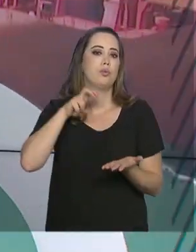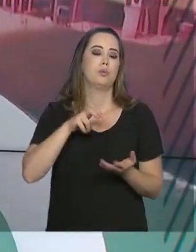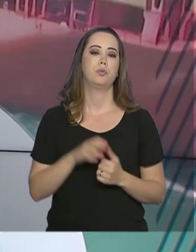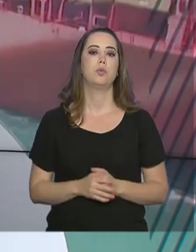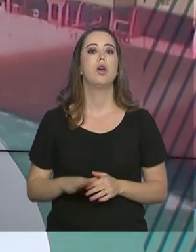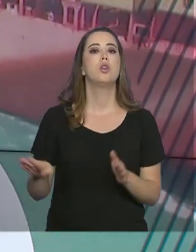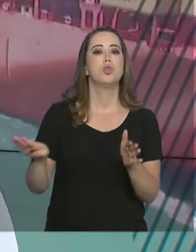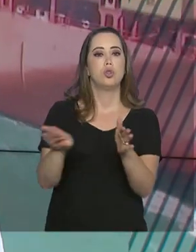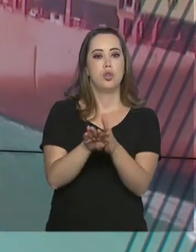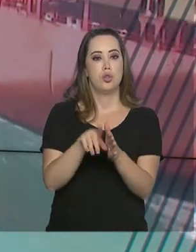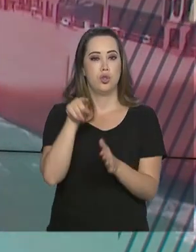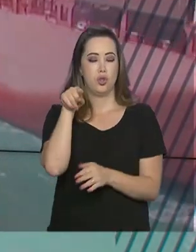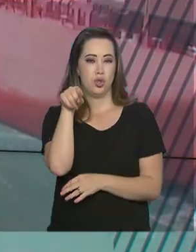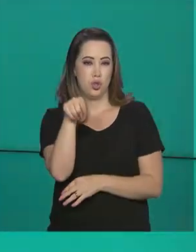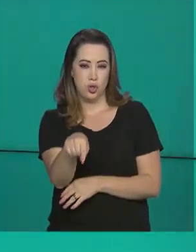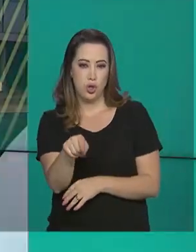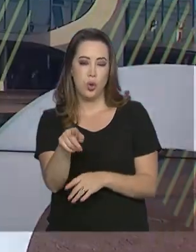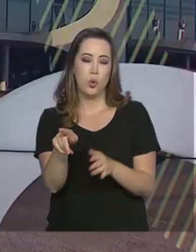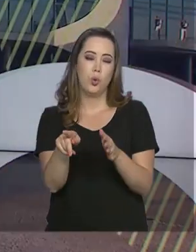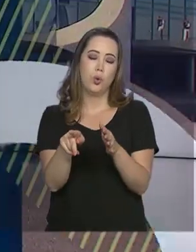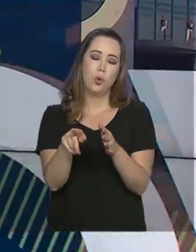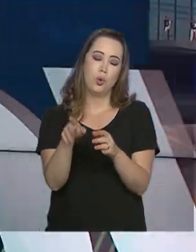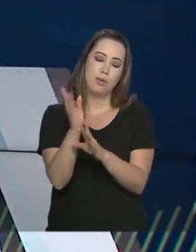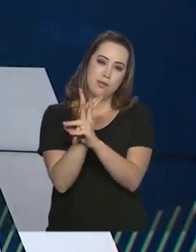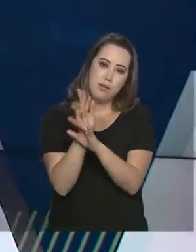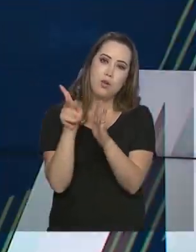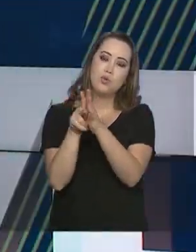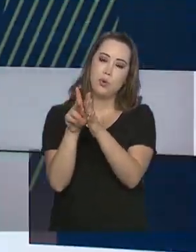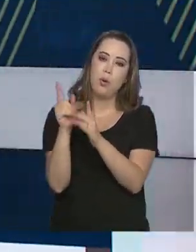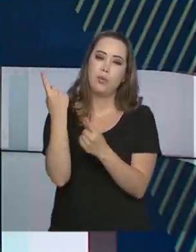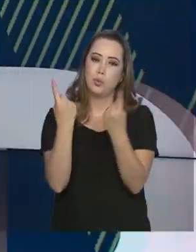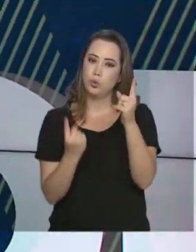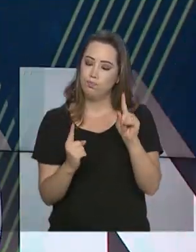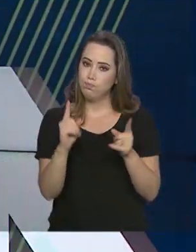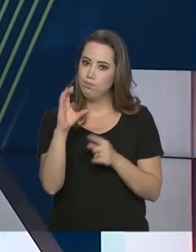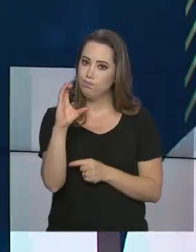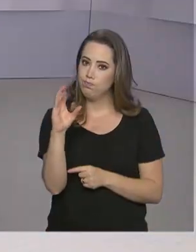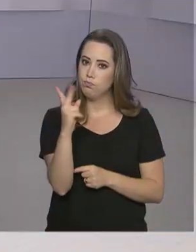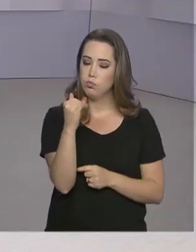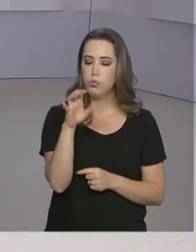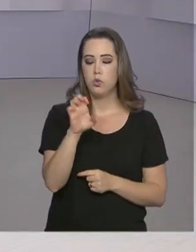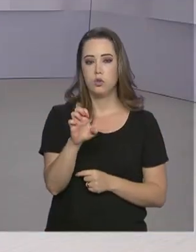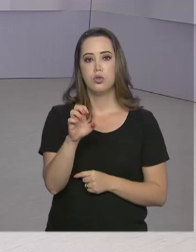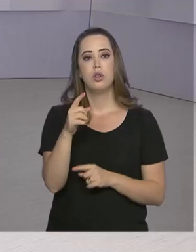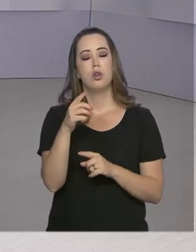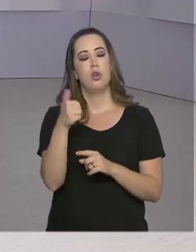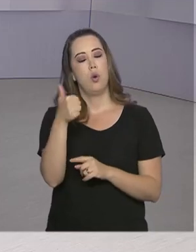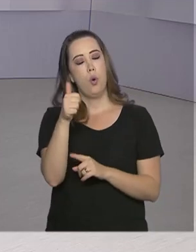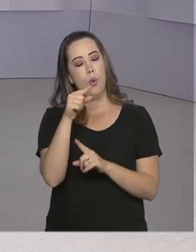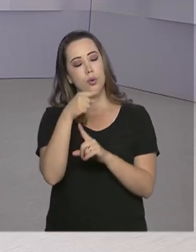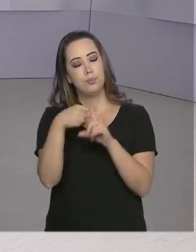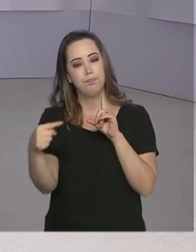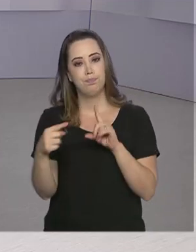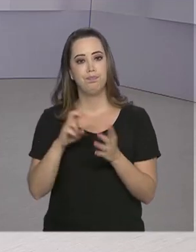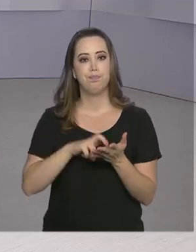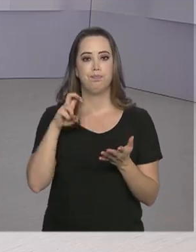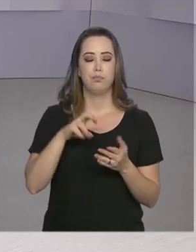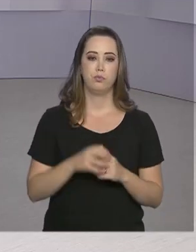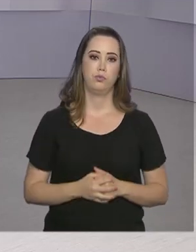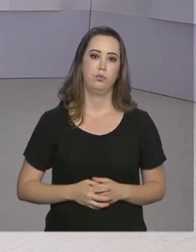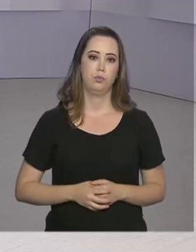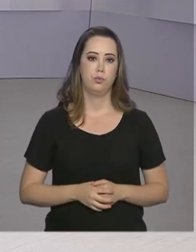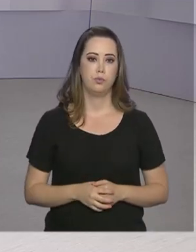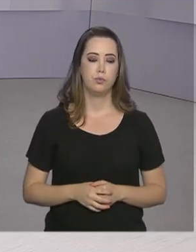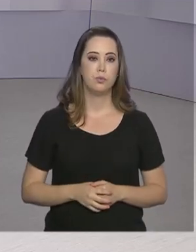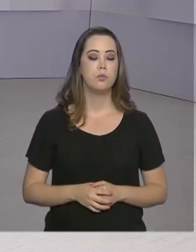e pousou em Punta Arenas, no Chile, por volta de 11h30 da manhã. Uma sessão solene hoje na